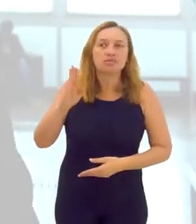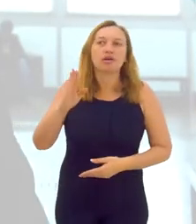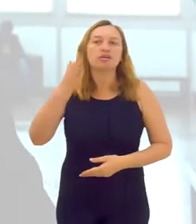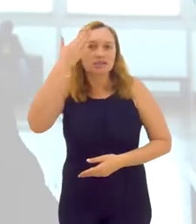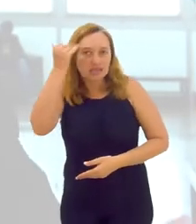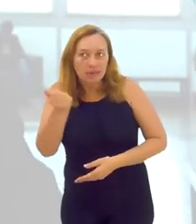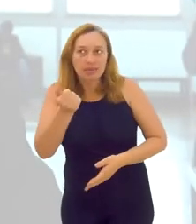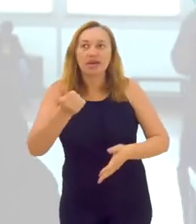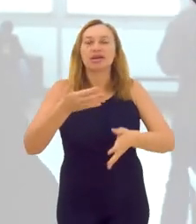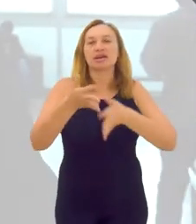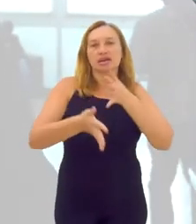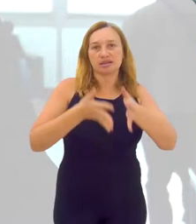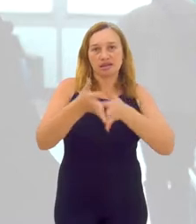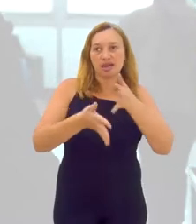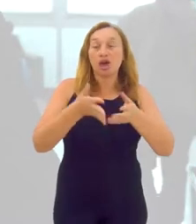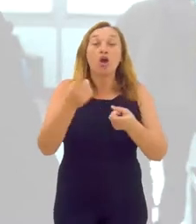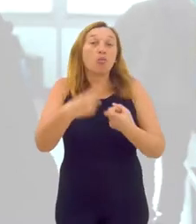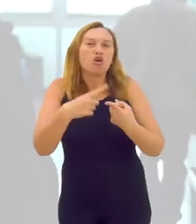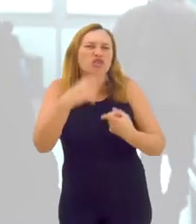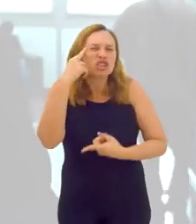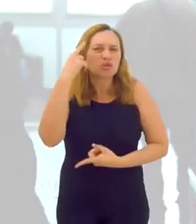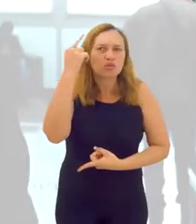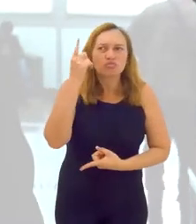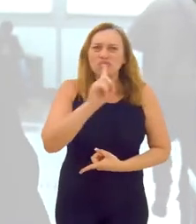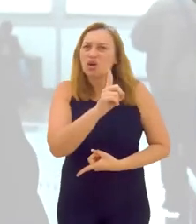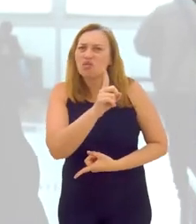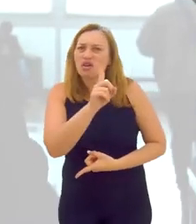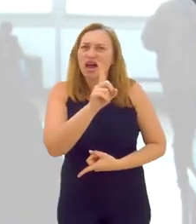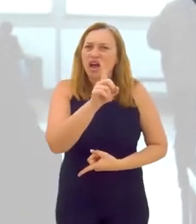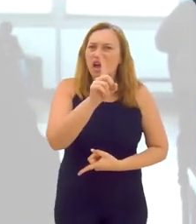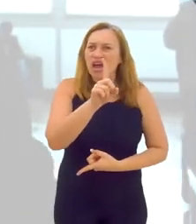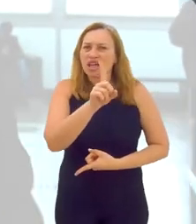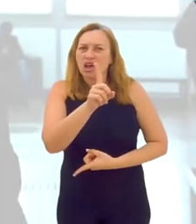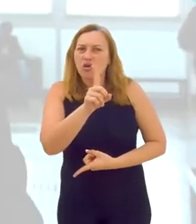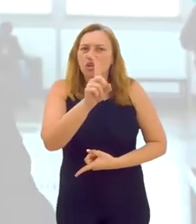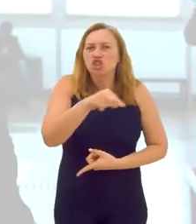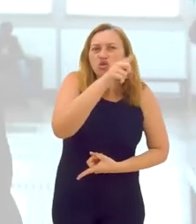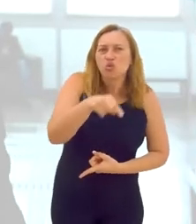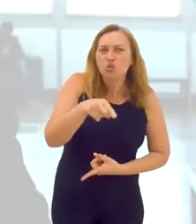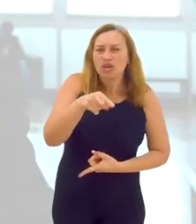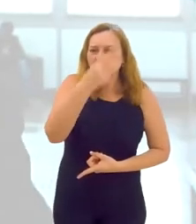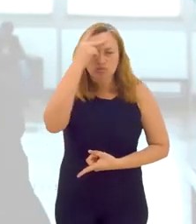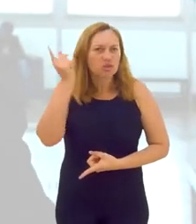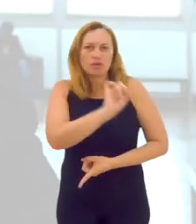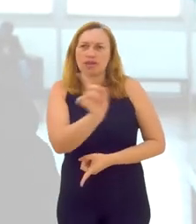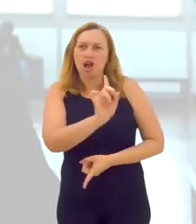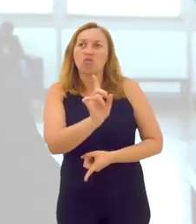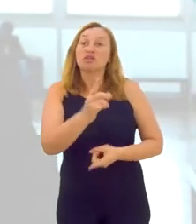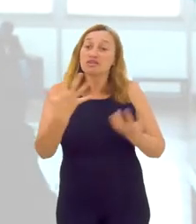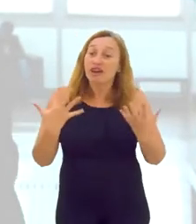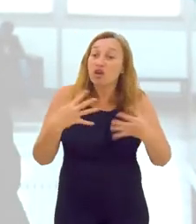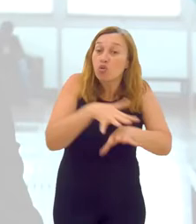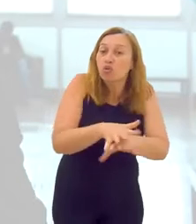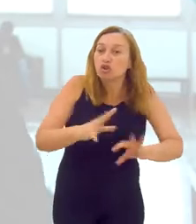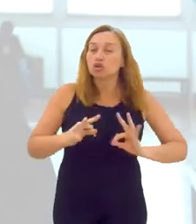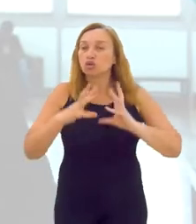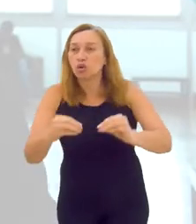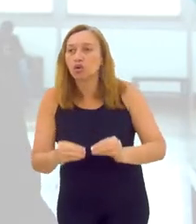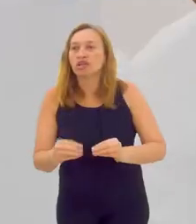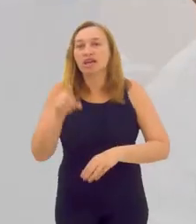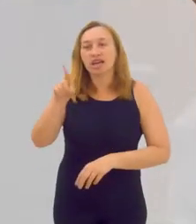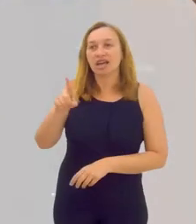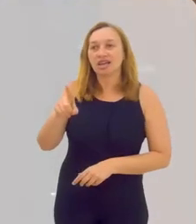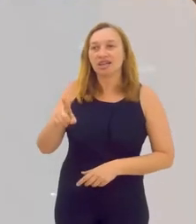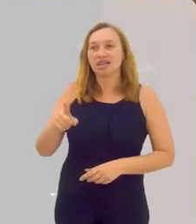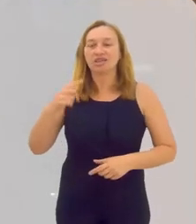saber lidar com isso, entendeu? Porque você não vai excluir ninguém, você vai estar incluindo socialmente todos